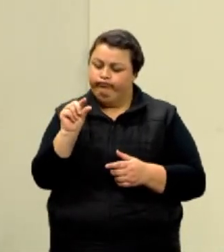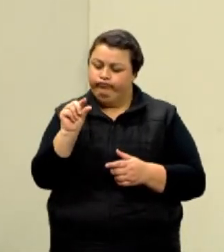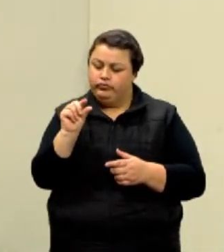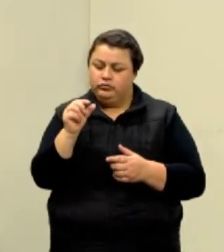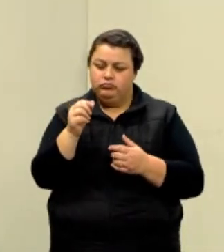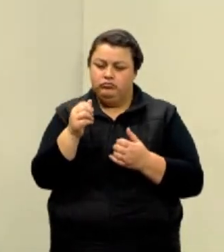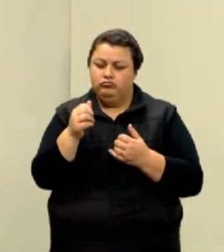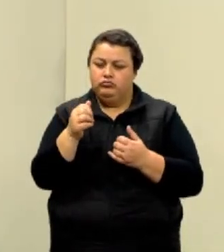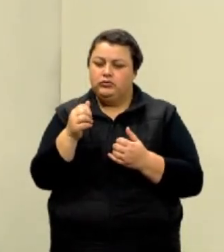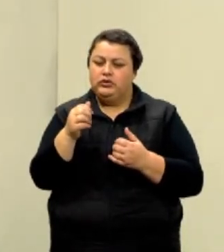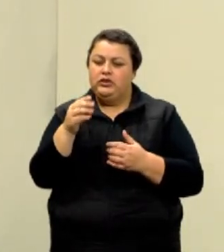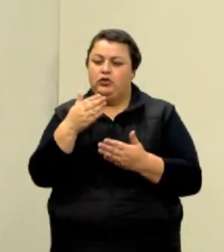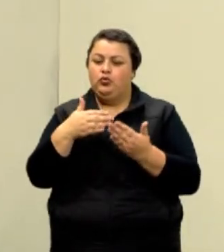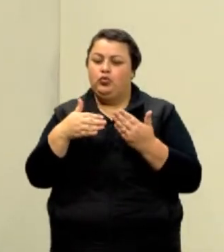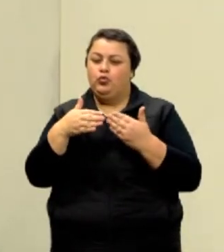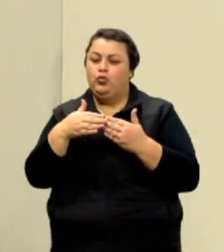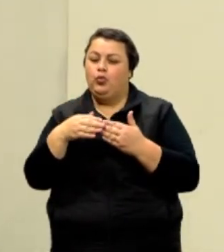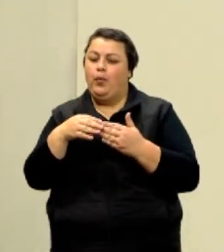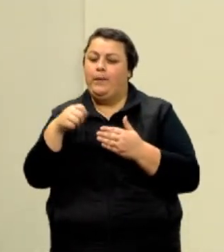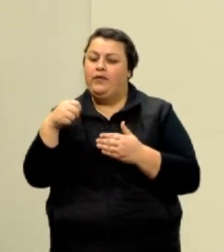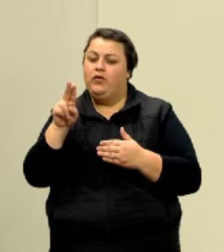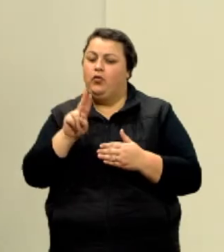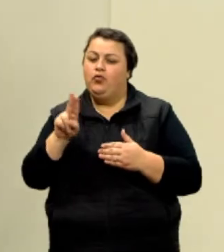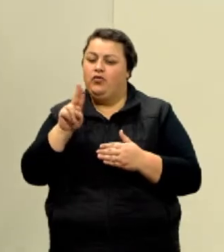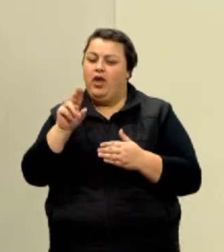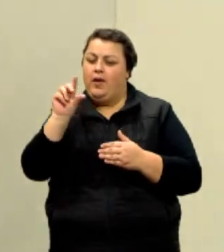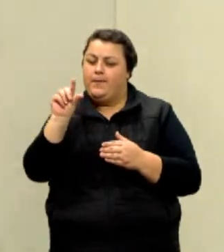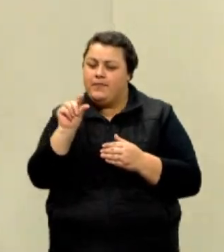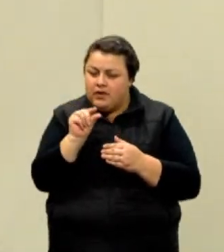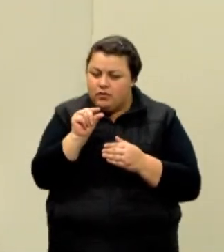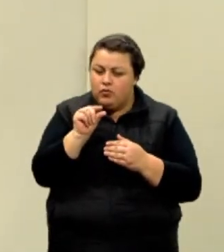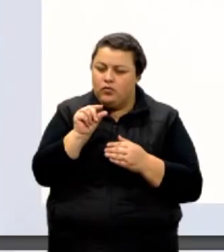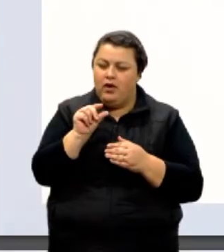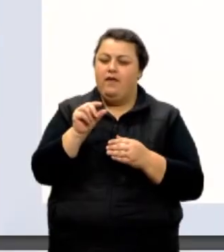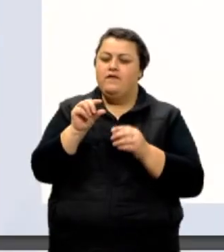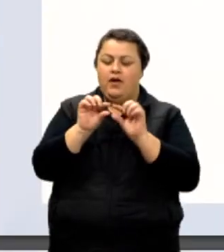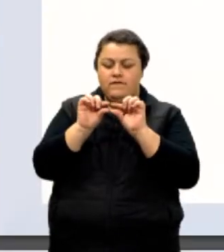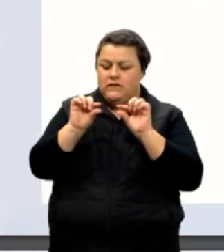componentes eletrônicos fiquem cada vez menor e mais fininho. Tá?